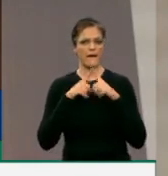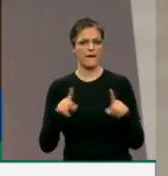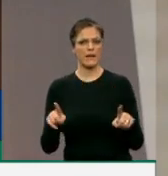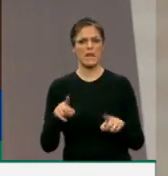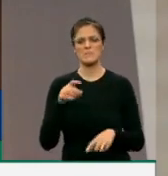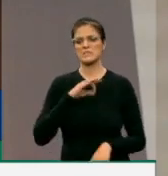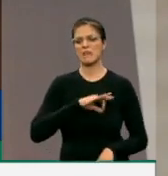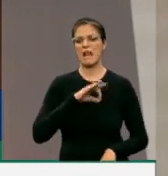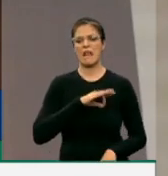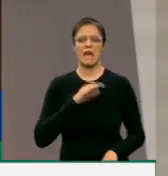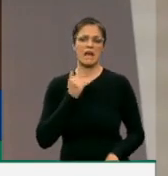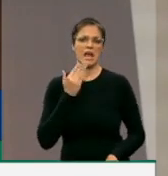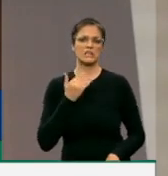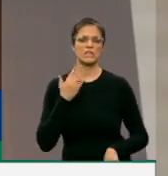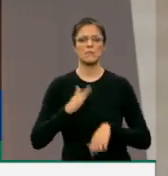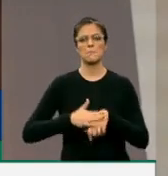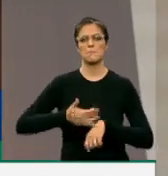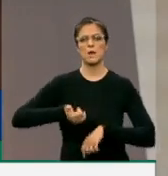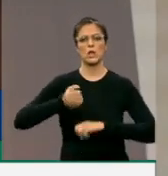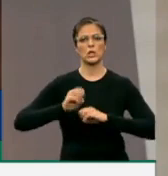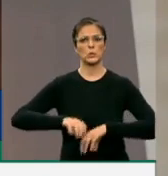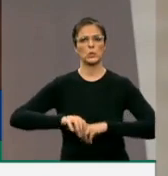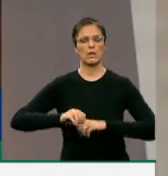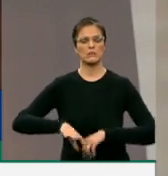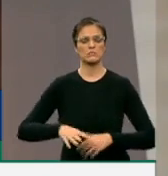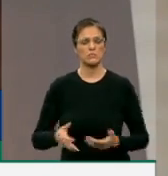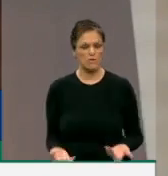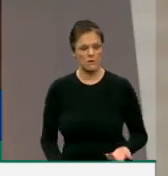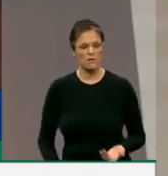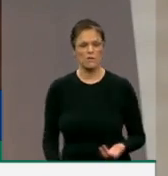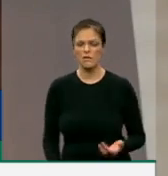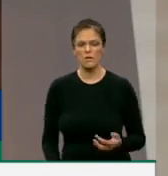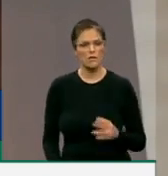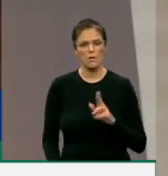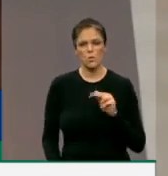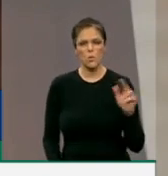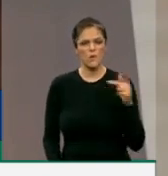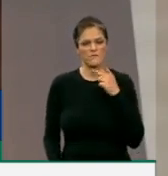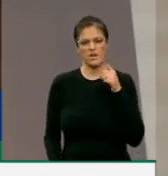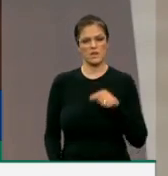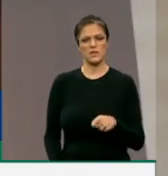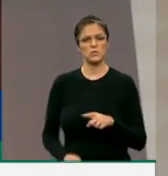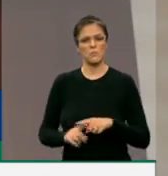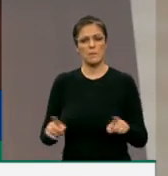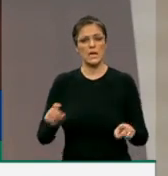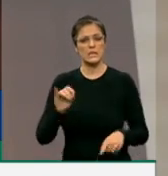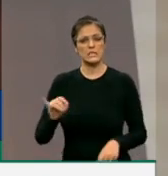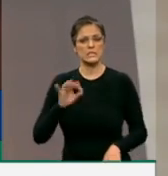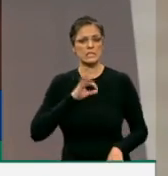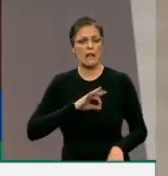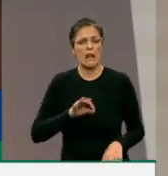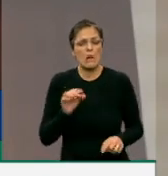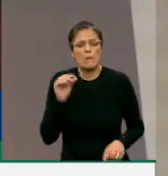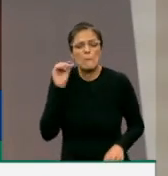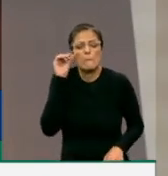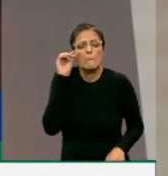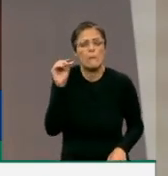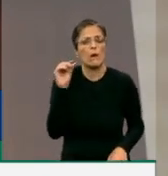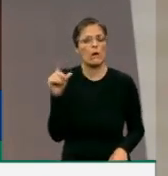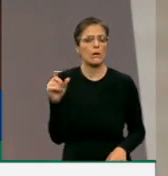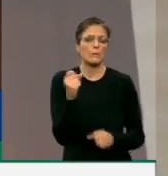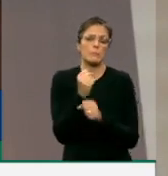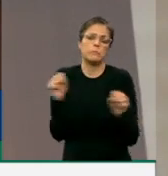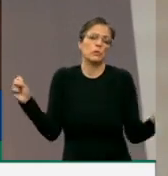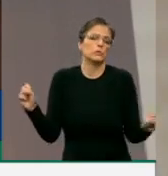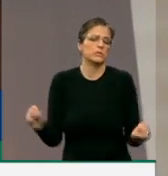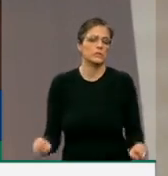Em nenhum momento nós garantimos que só o salário garante a educação melhor. Mas pagando o salário de miséria professor, não há educação melhor. Eu quero que me